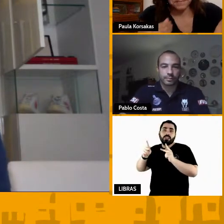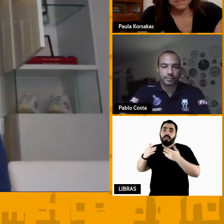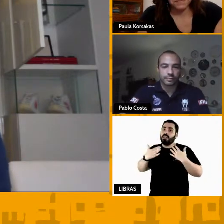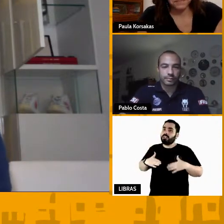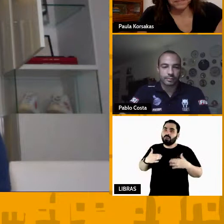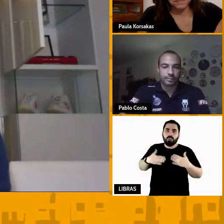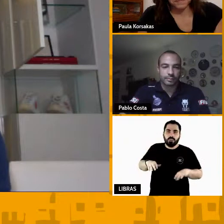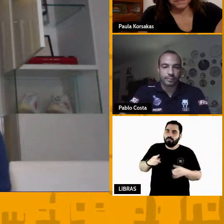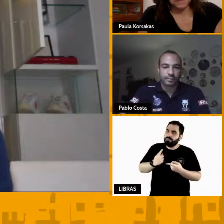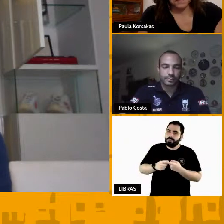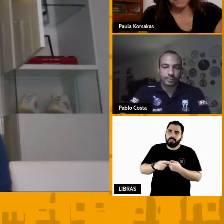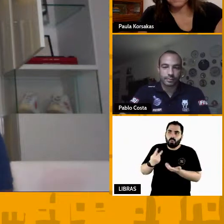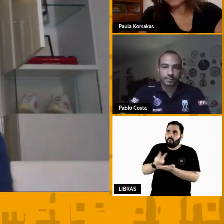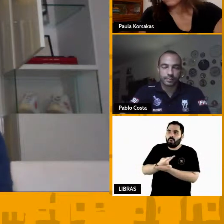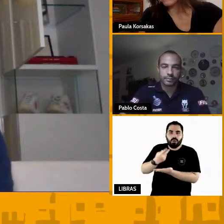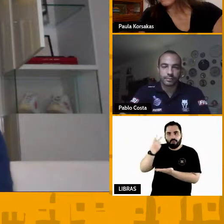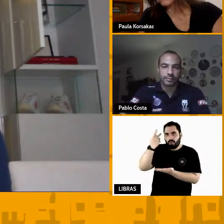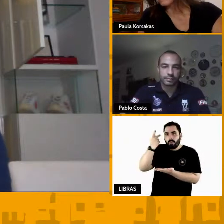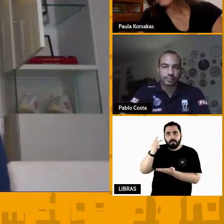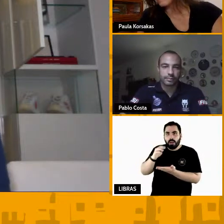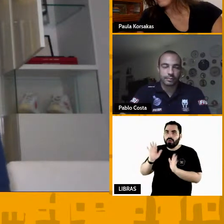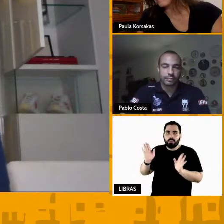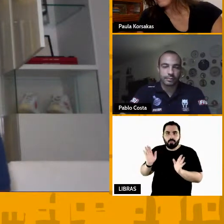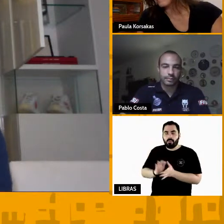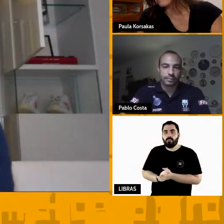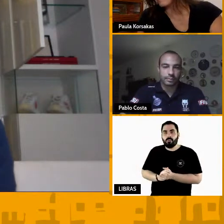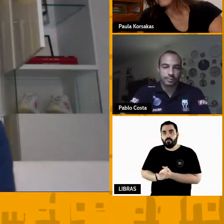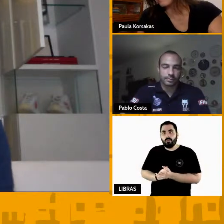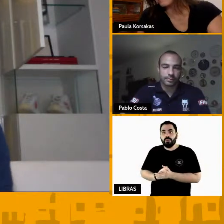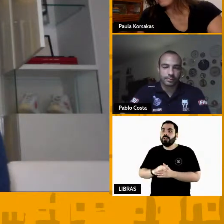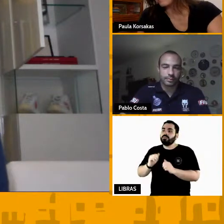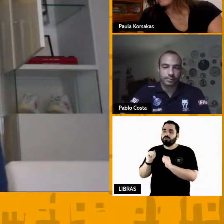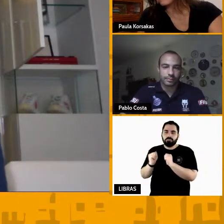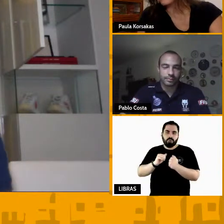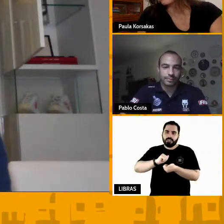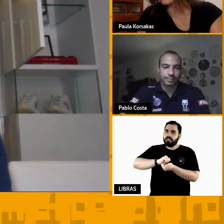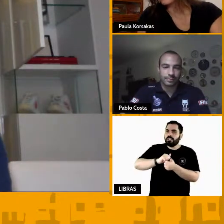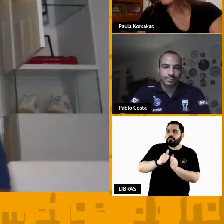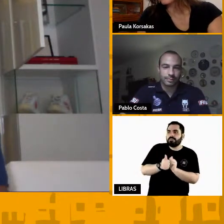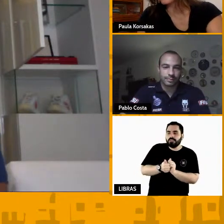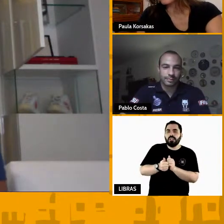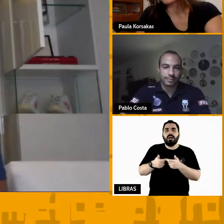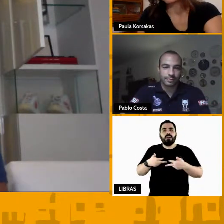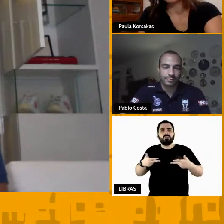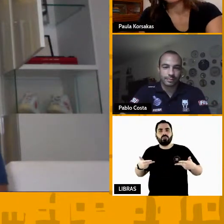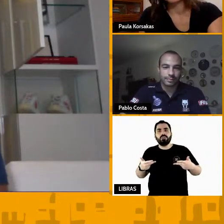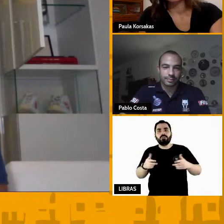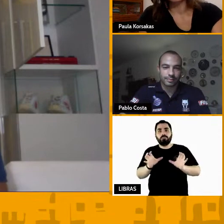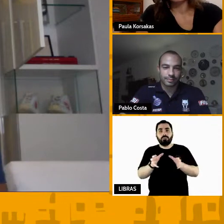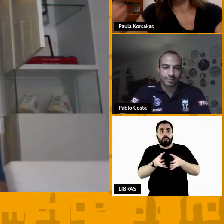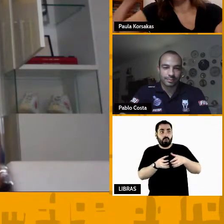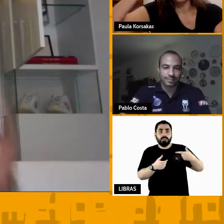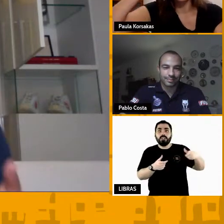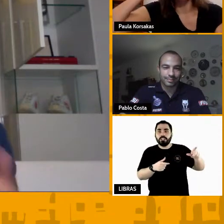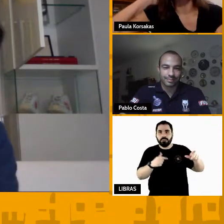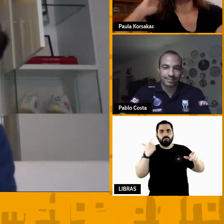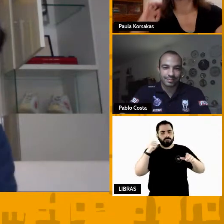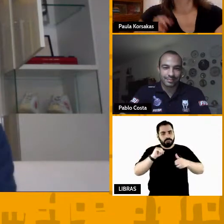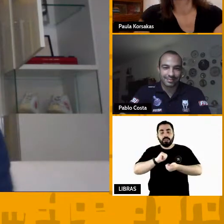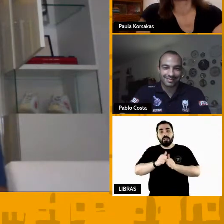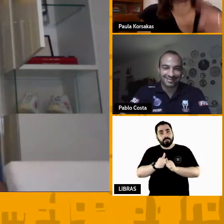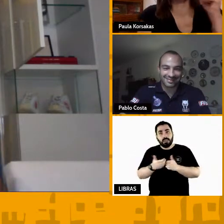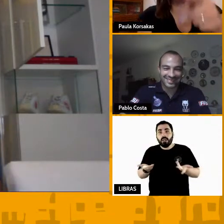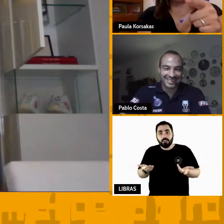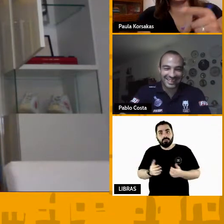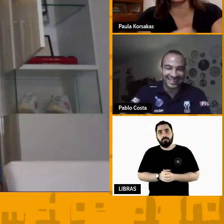executando você pode se adequar à virtude que o adversário vem tendo em determinados momentos já na base